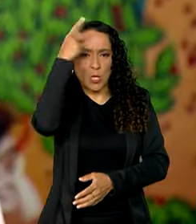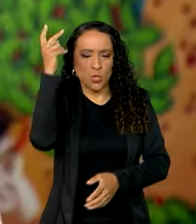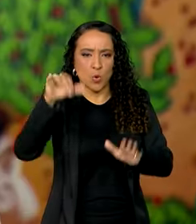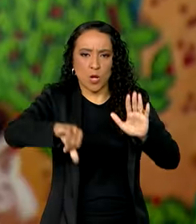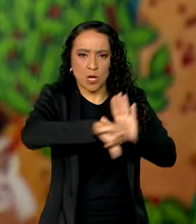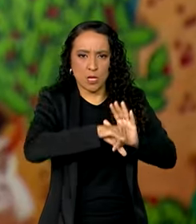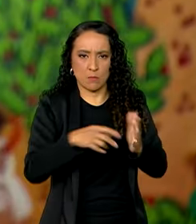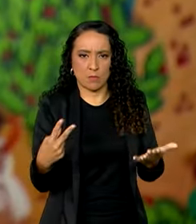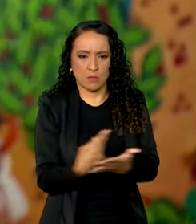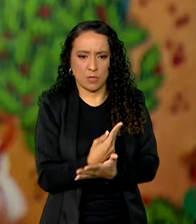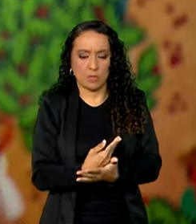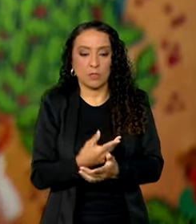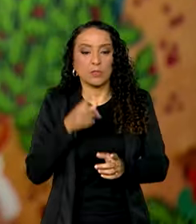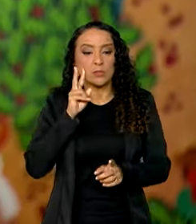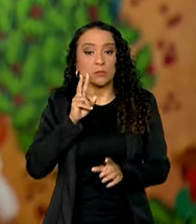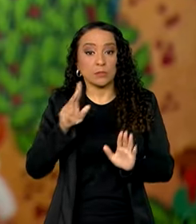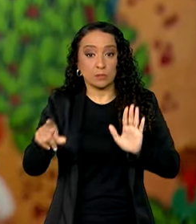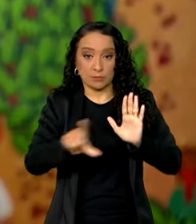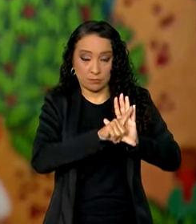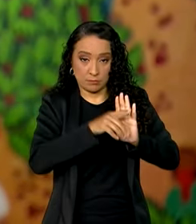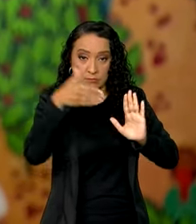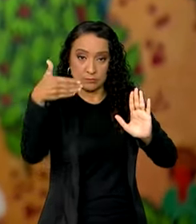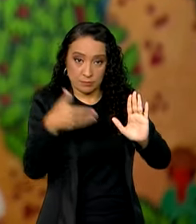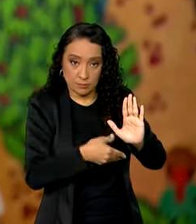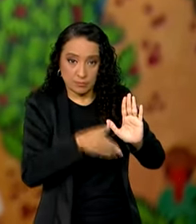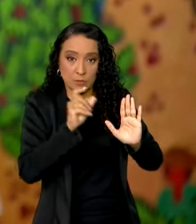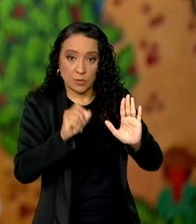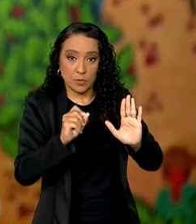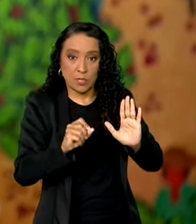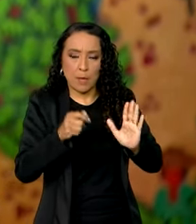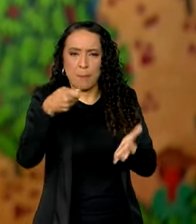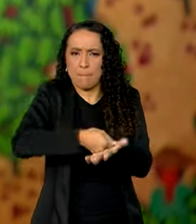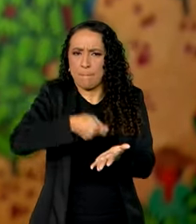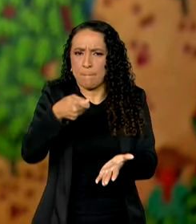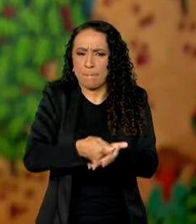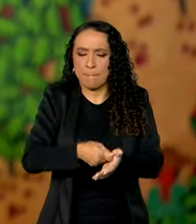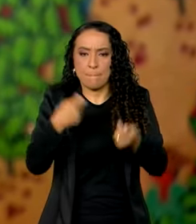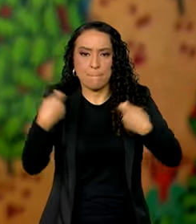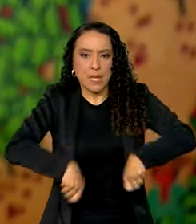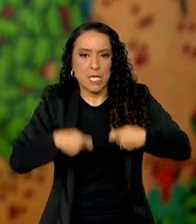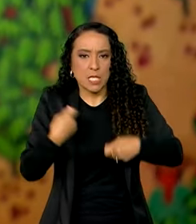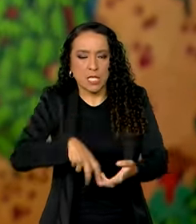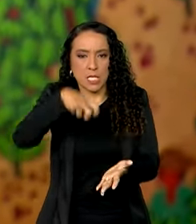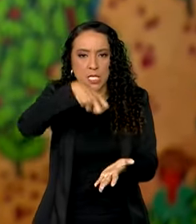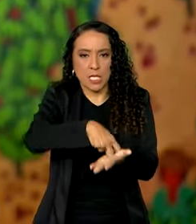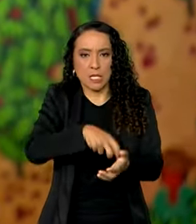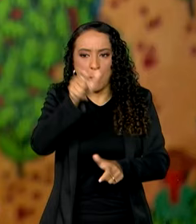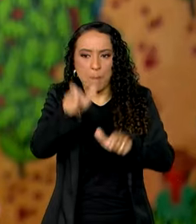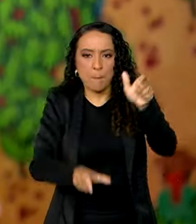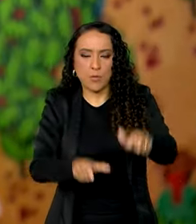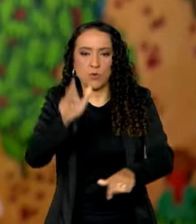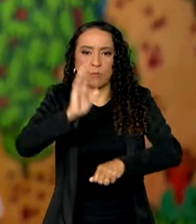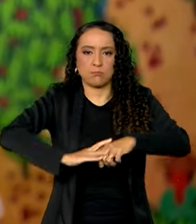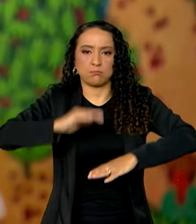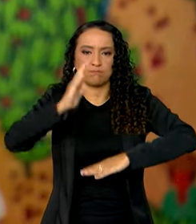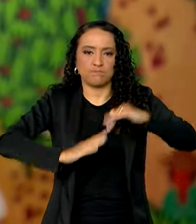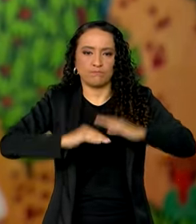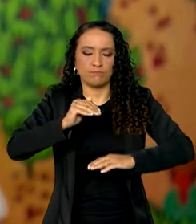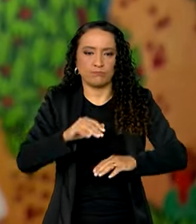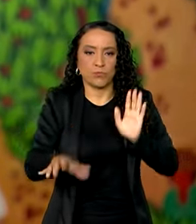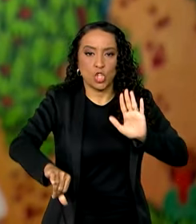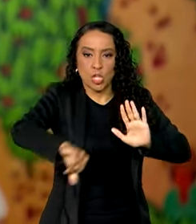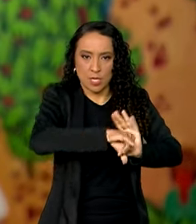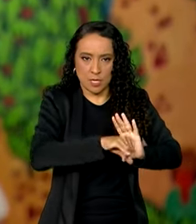crime. Do ponto de vista legislativo, é a que se endurecer a pena para aqueles que praticam esse tipo de